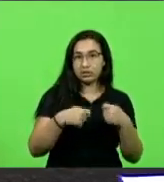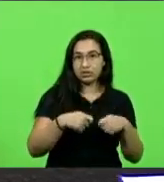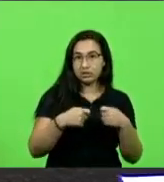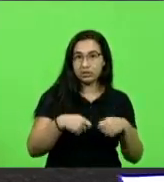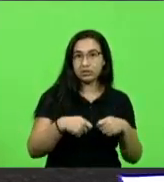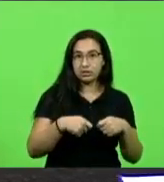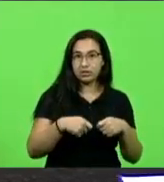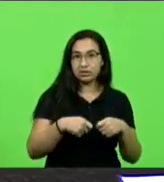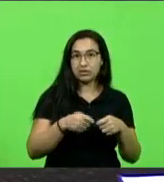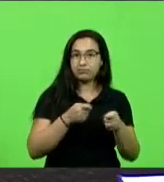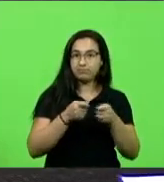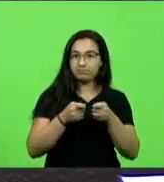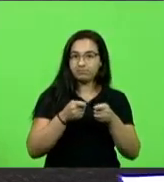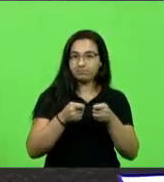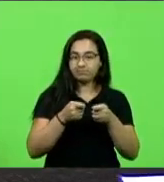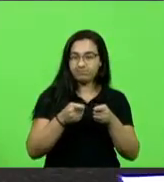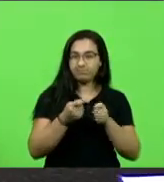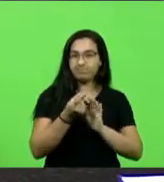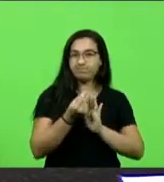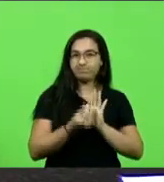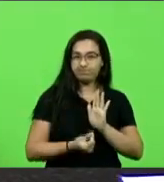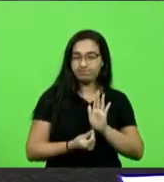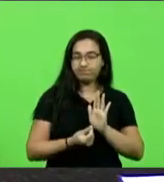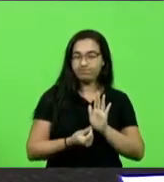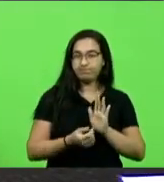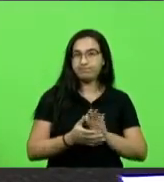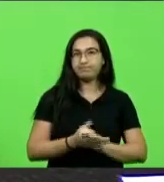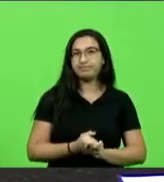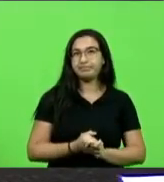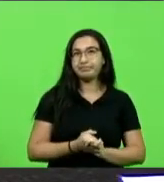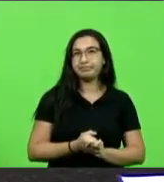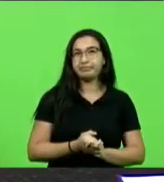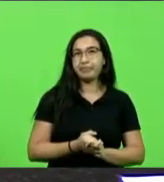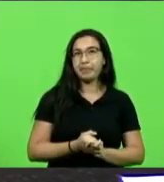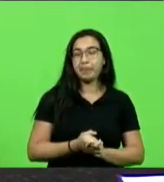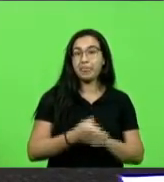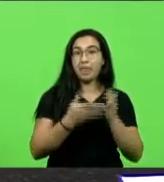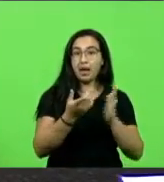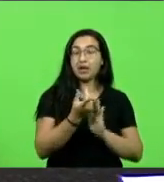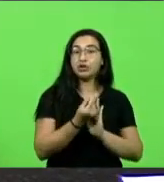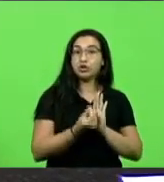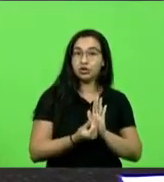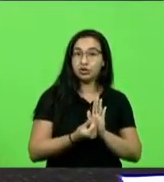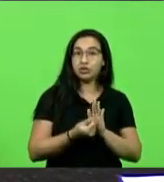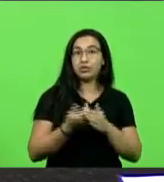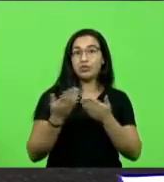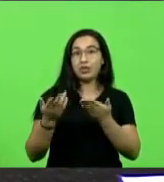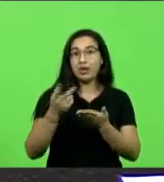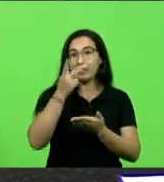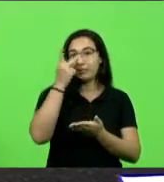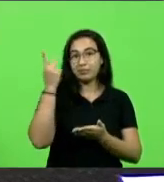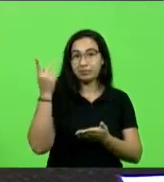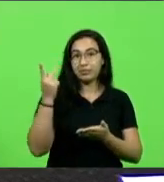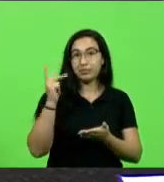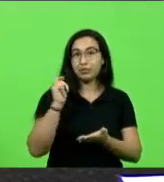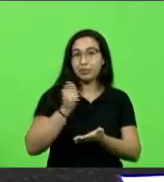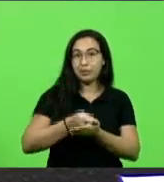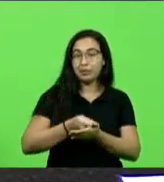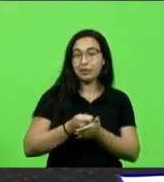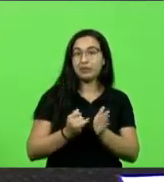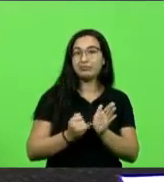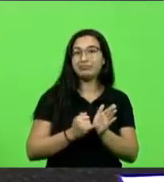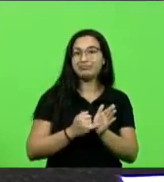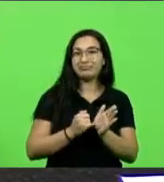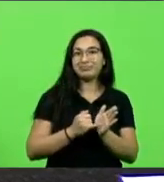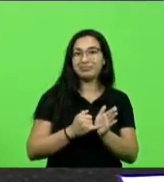orçamentários. Por que não, senhores? Não existe mágica. Esse dinheiro sai do bolso de alguém, sai do bolso das pessoas. E, ao